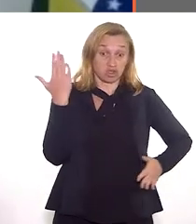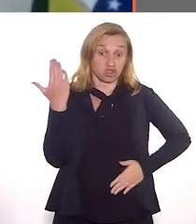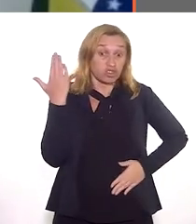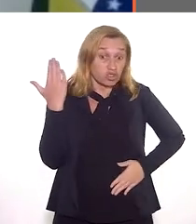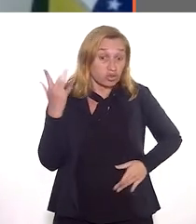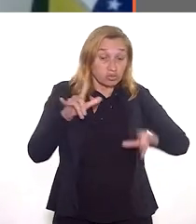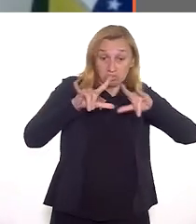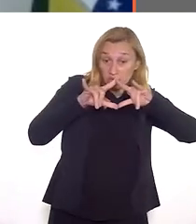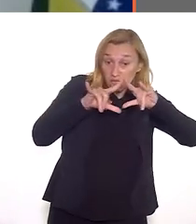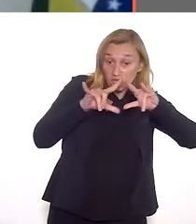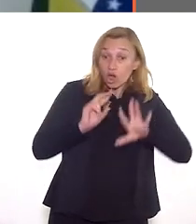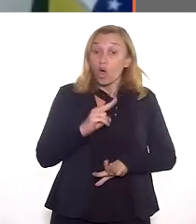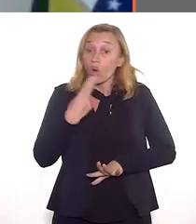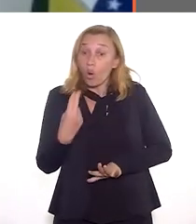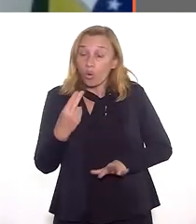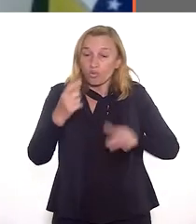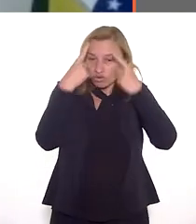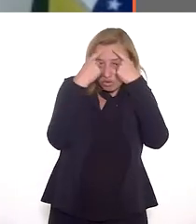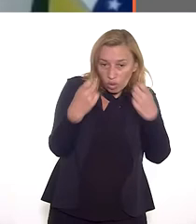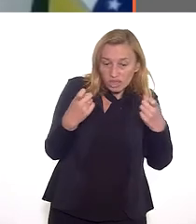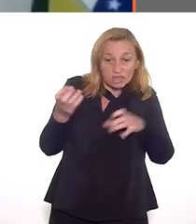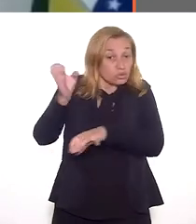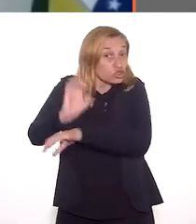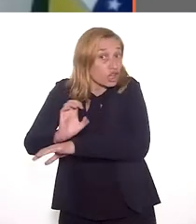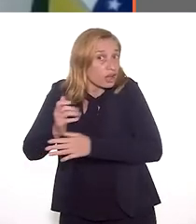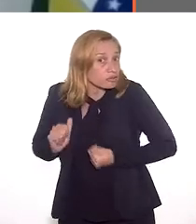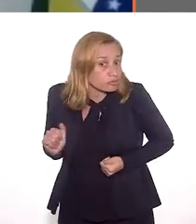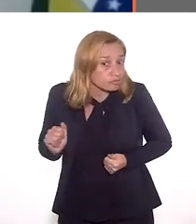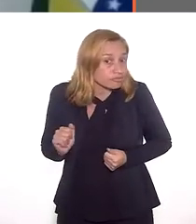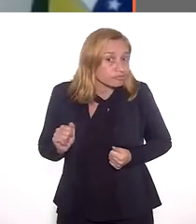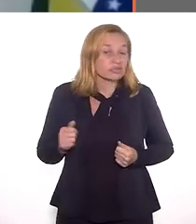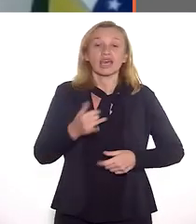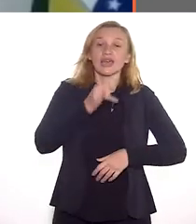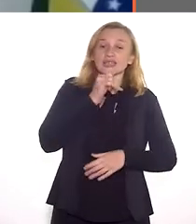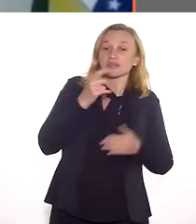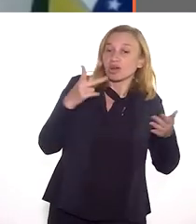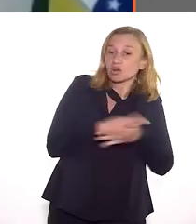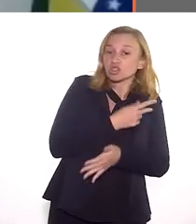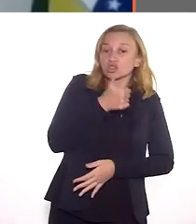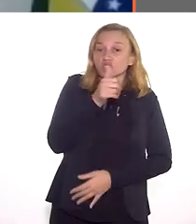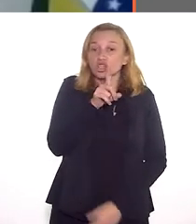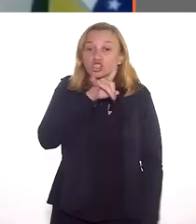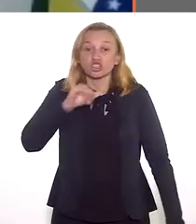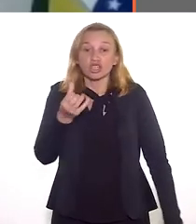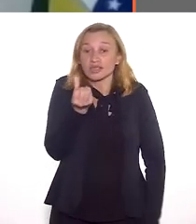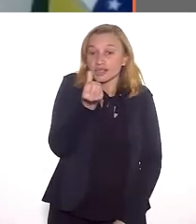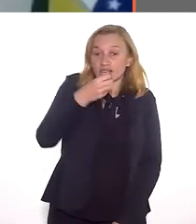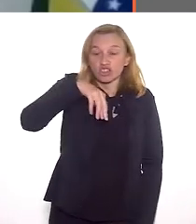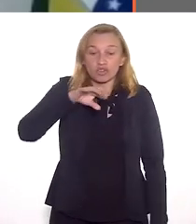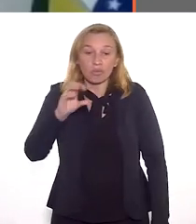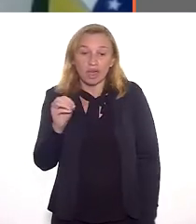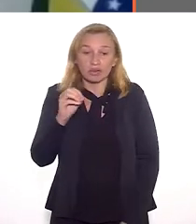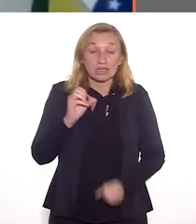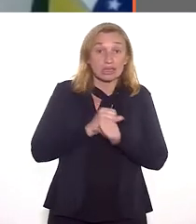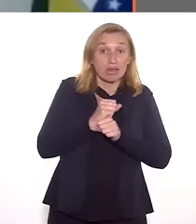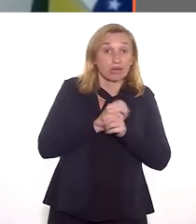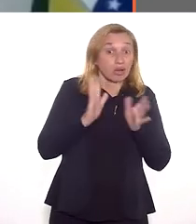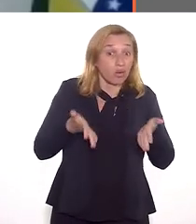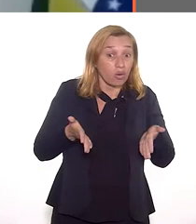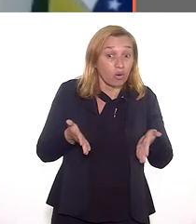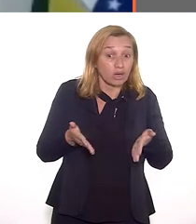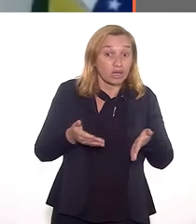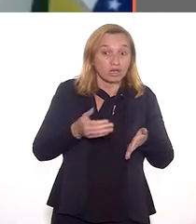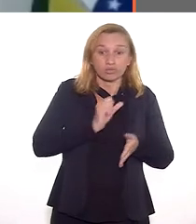tráfico ou milícia, seja a violência praticada pelo Estado. Vídeo, por exemplo, que aconteceu no dia 6 de maio deste